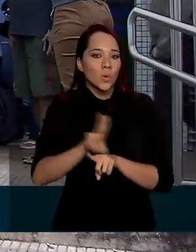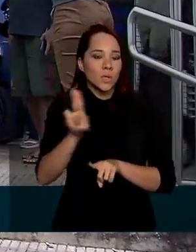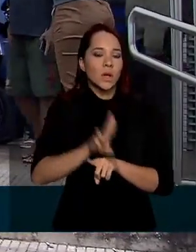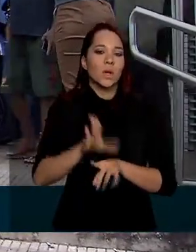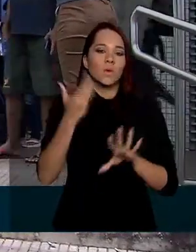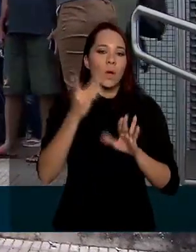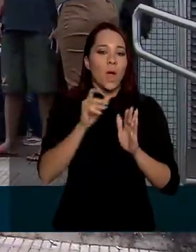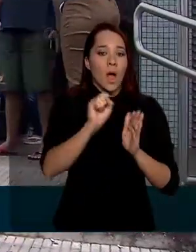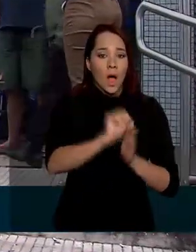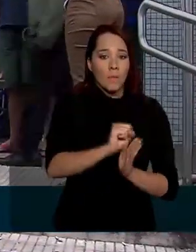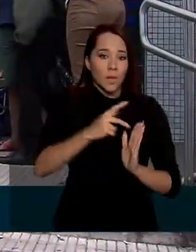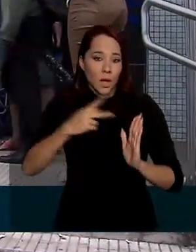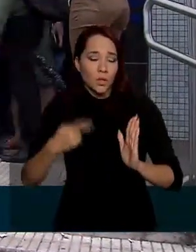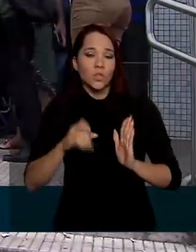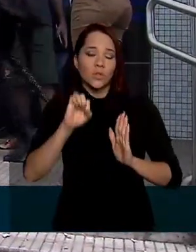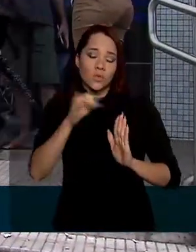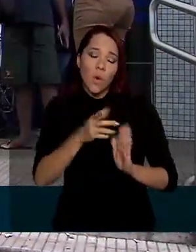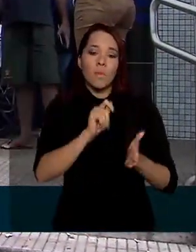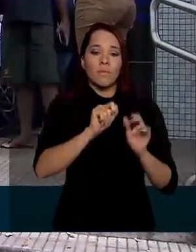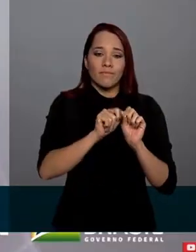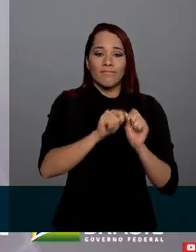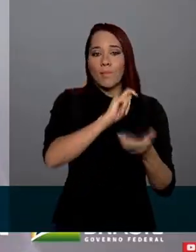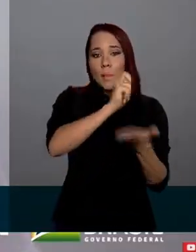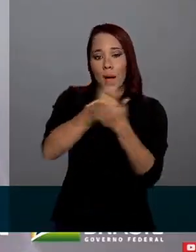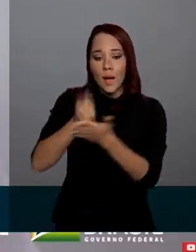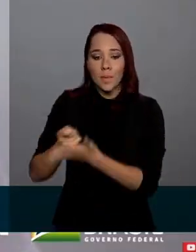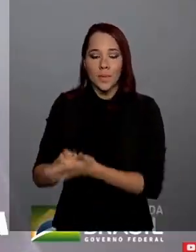digital para fazer pagamentos.